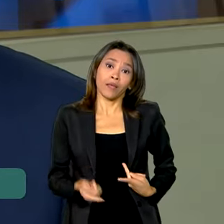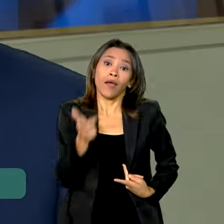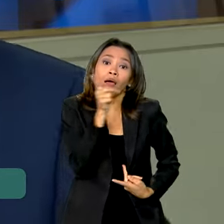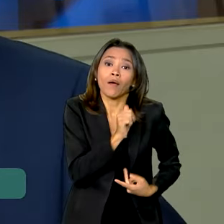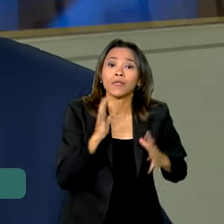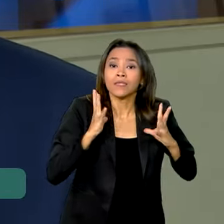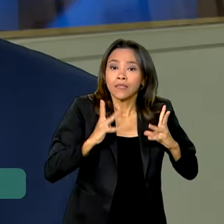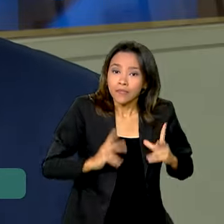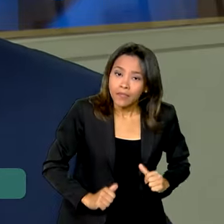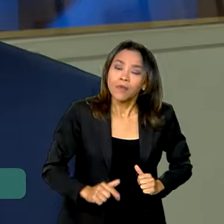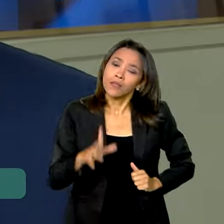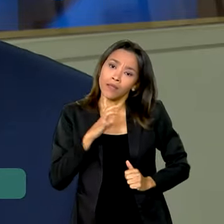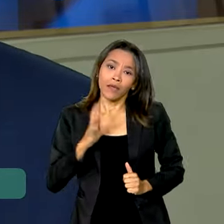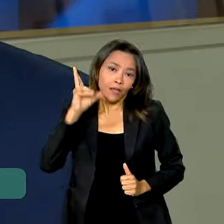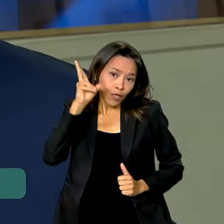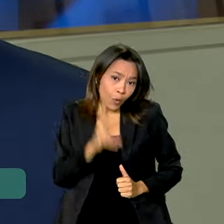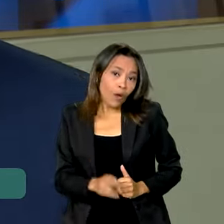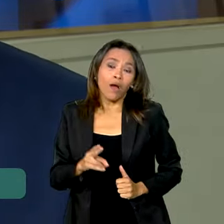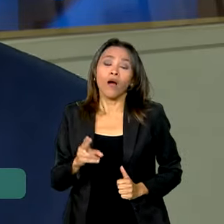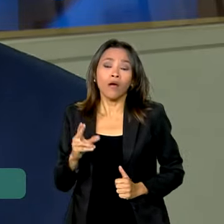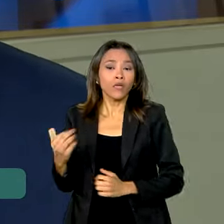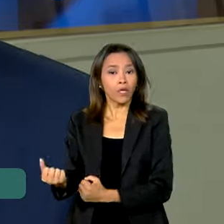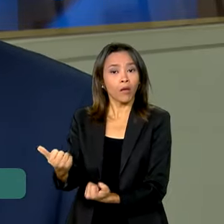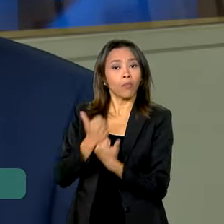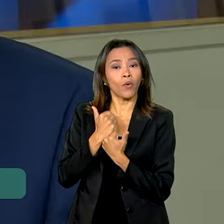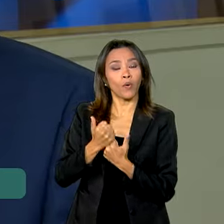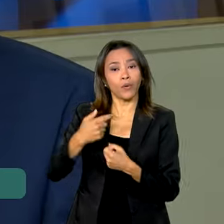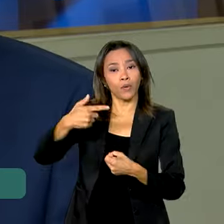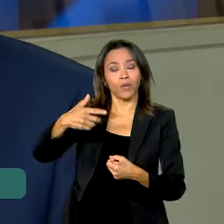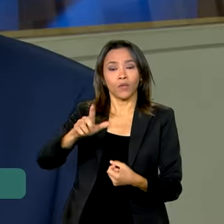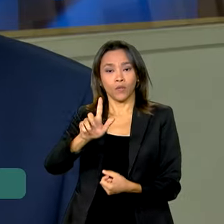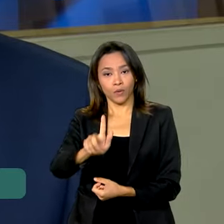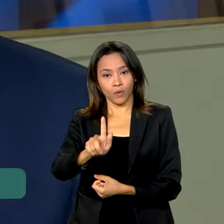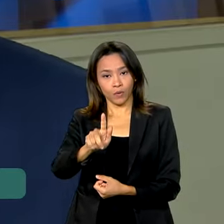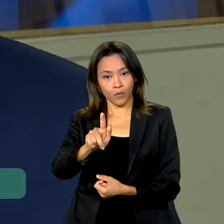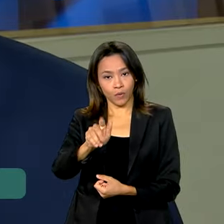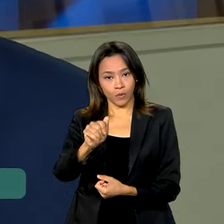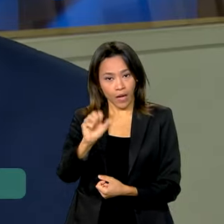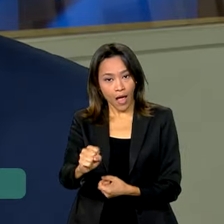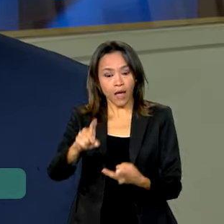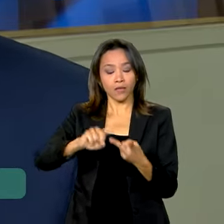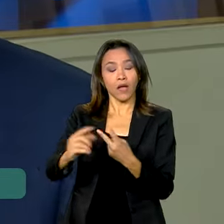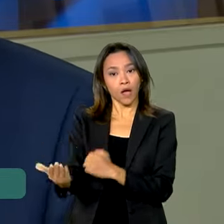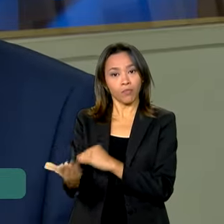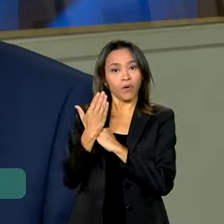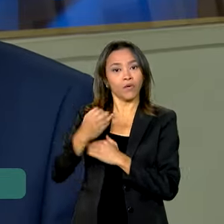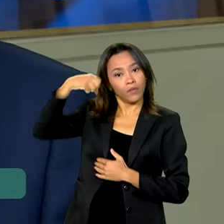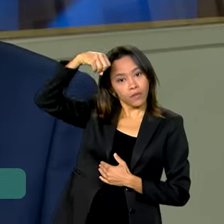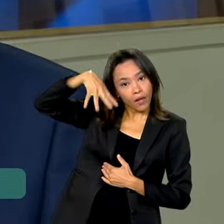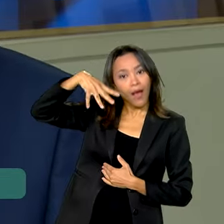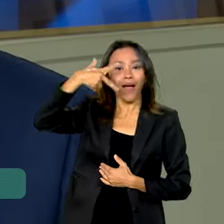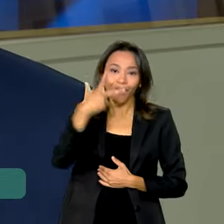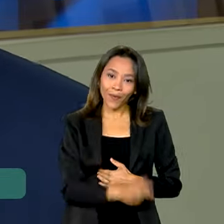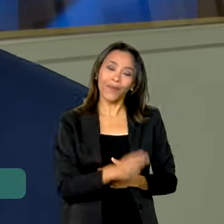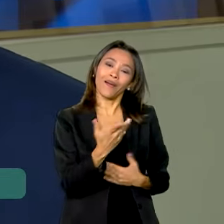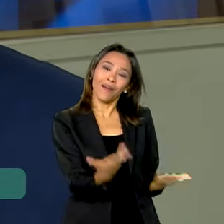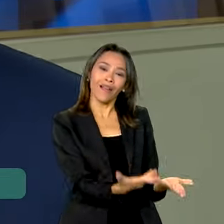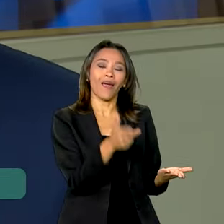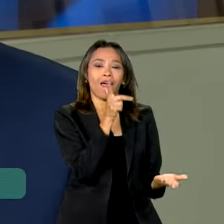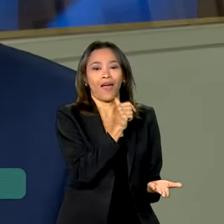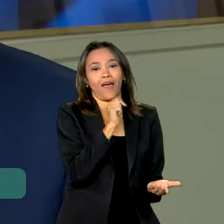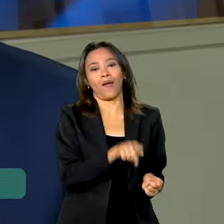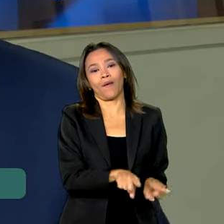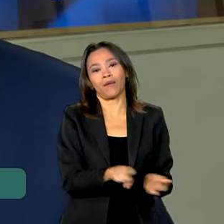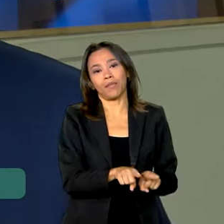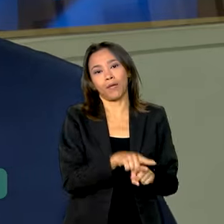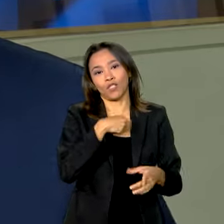possa ter um benefício. Assim como já tem no auxílio gás, da tarifa social de energia, agora a tarifa social de água com